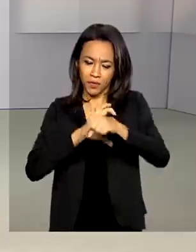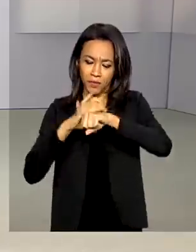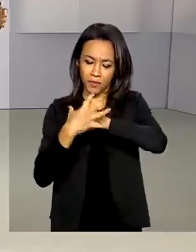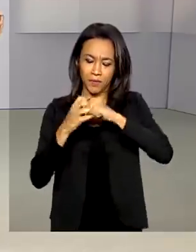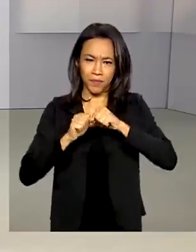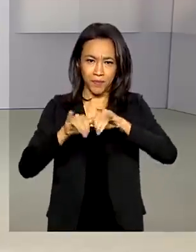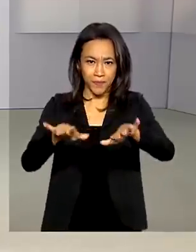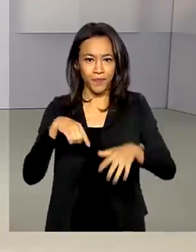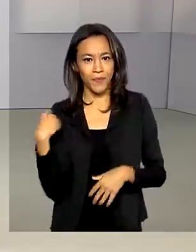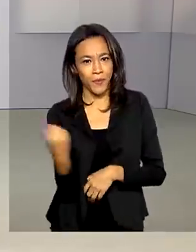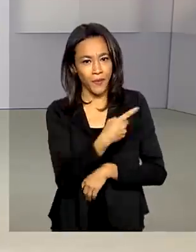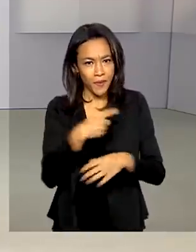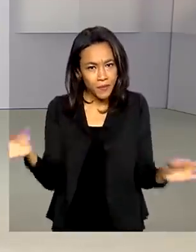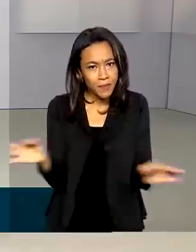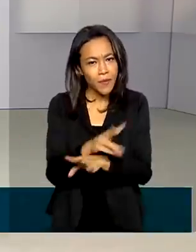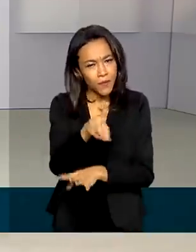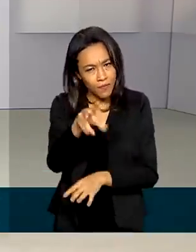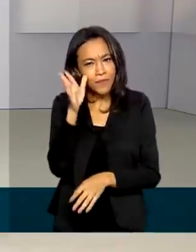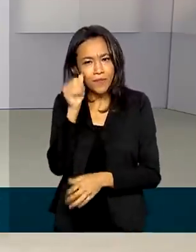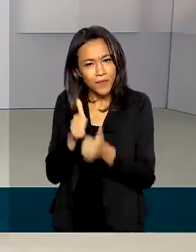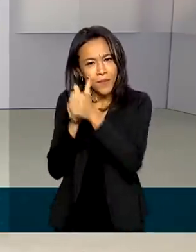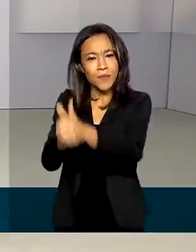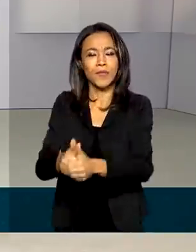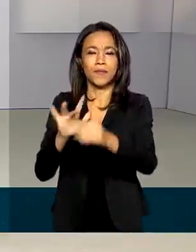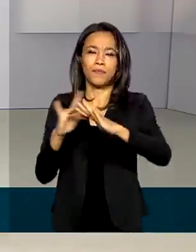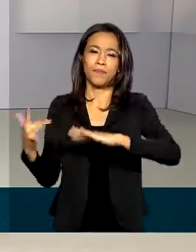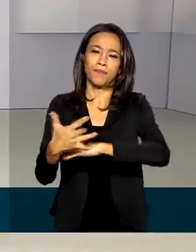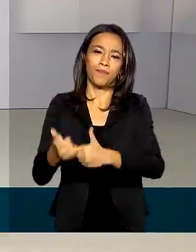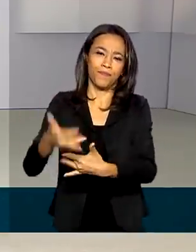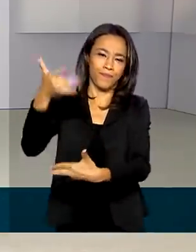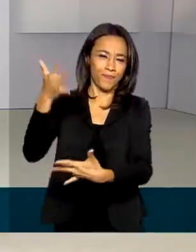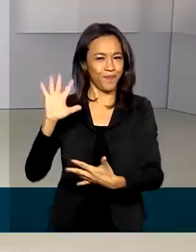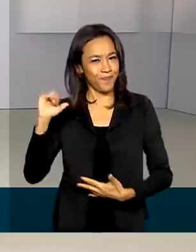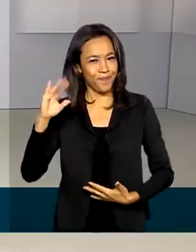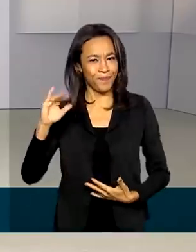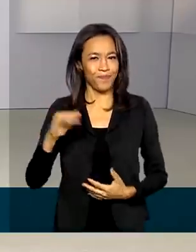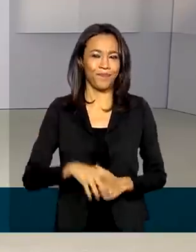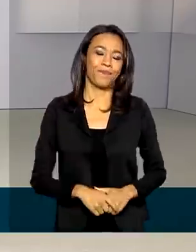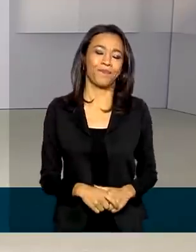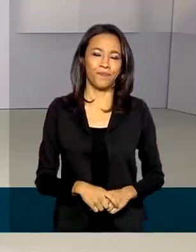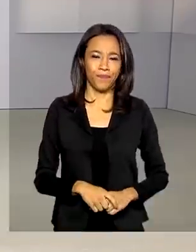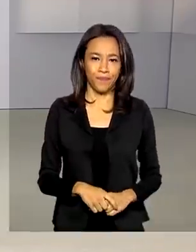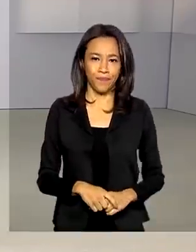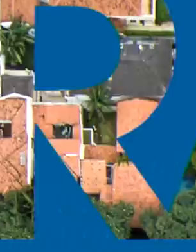A gente fica por aqui. Nos acompanhe também pelas redes sociais. Até a próxima. Tchau, tchau.